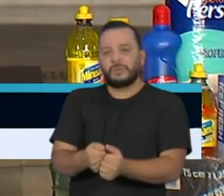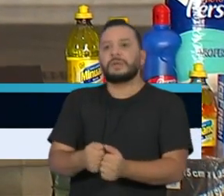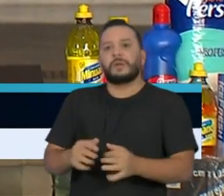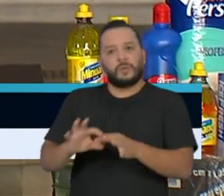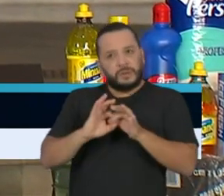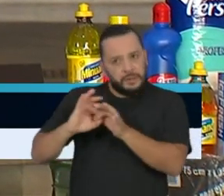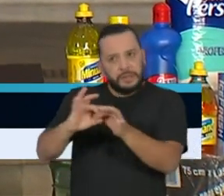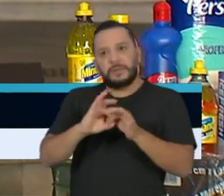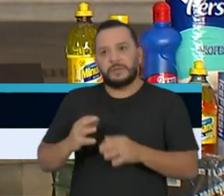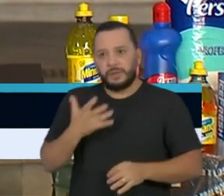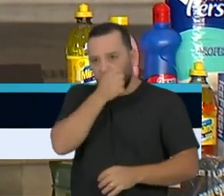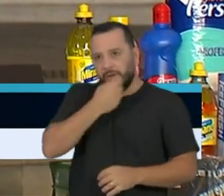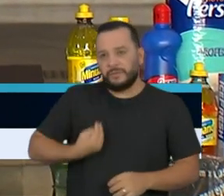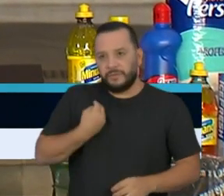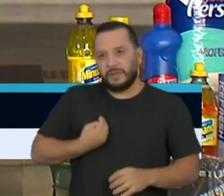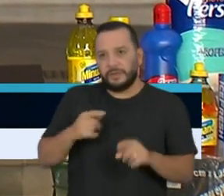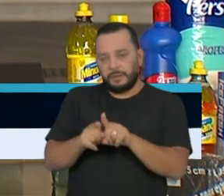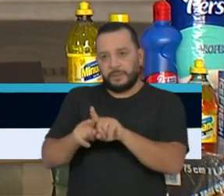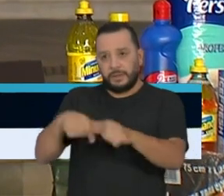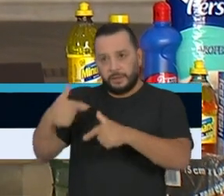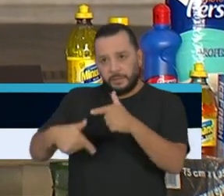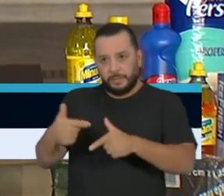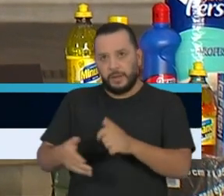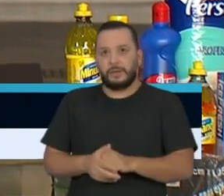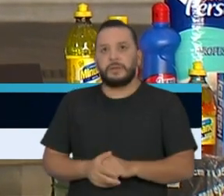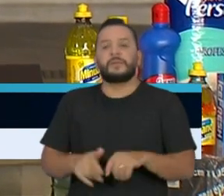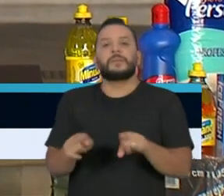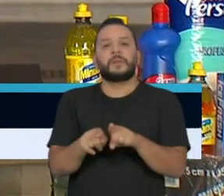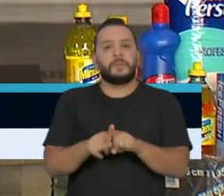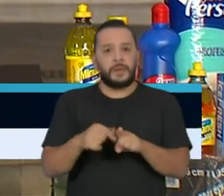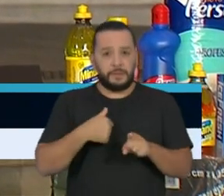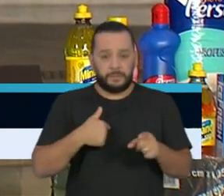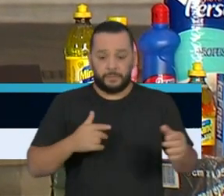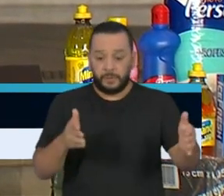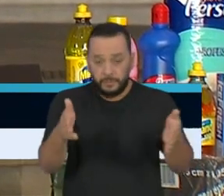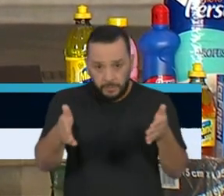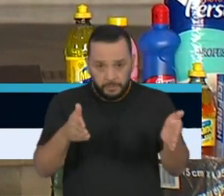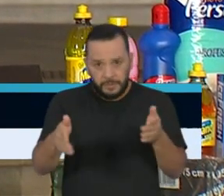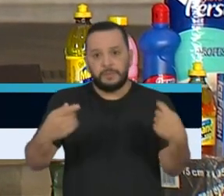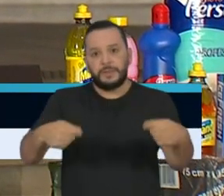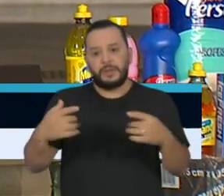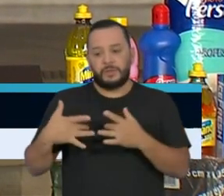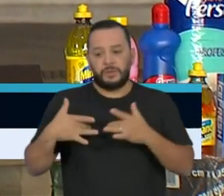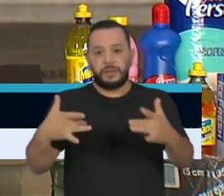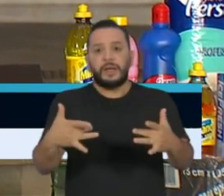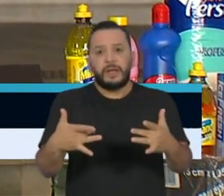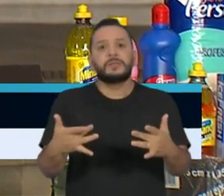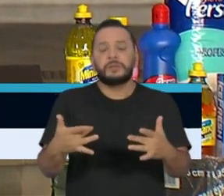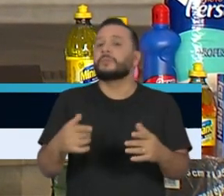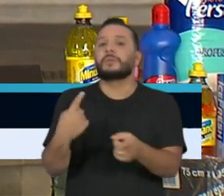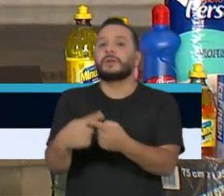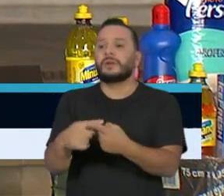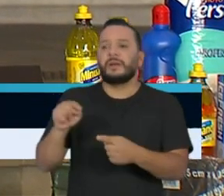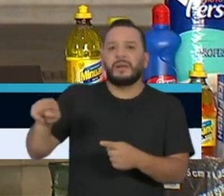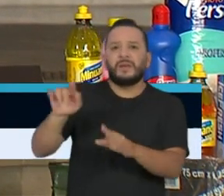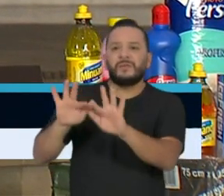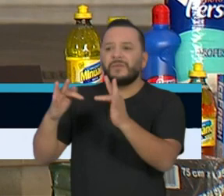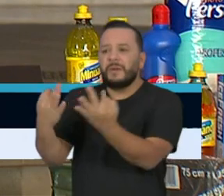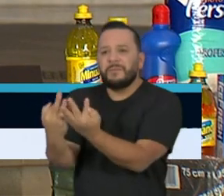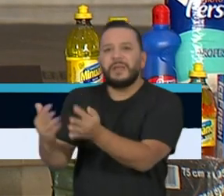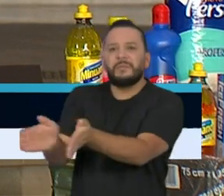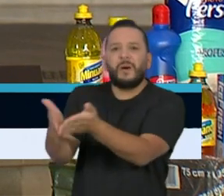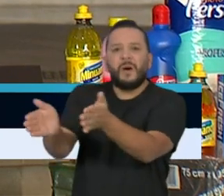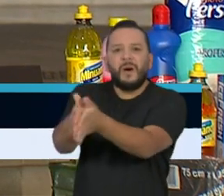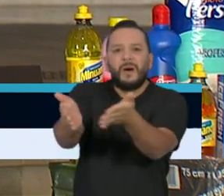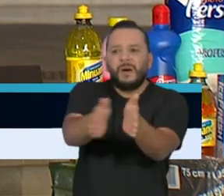empregos. O momento pede solidariedade com as famílias que vivem em vulnerabilidade